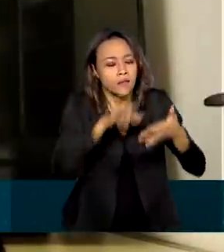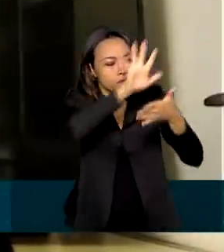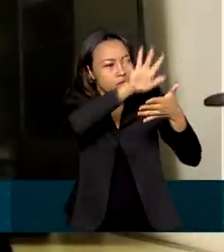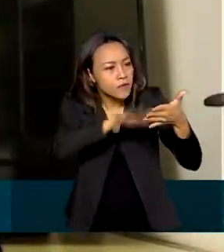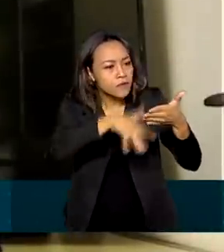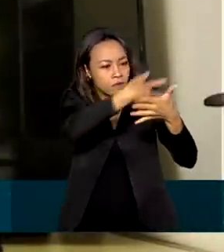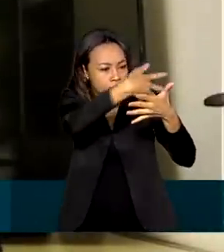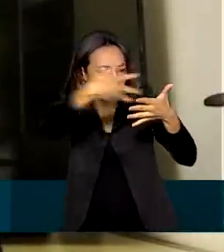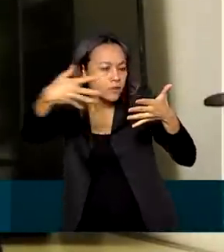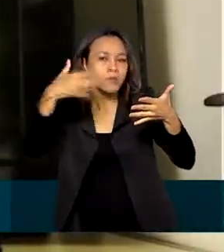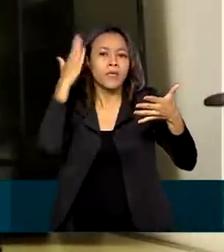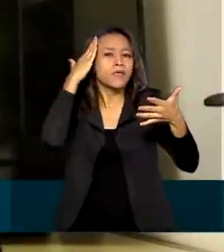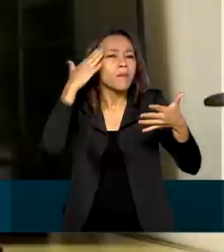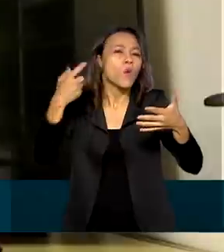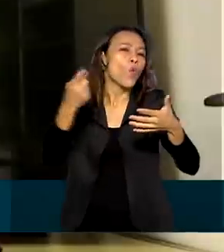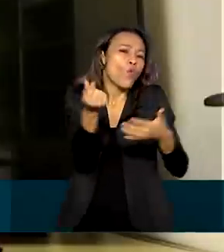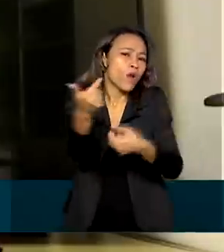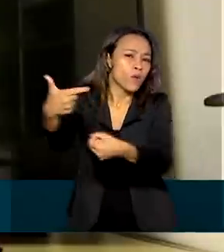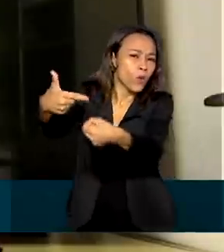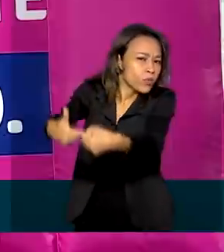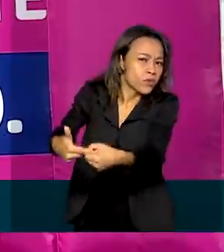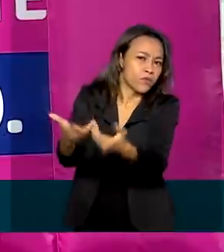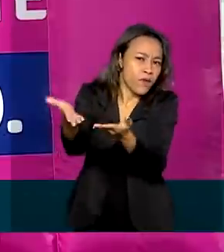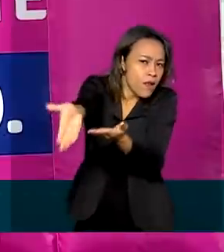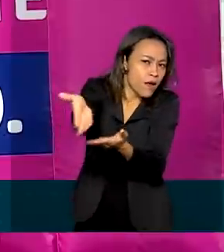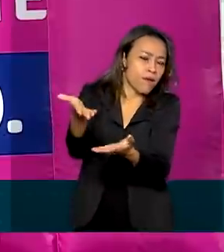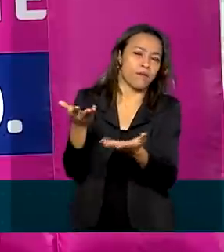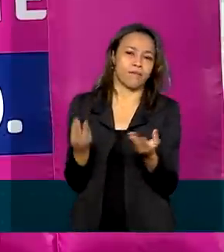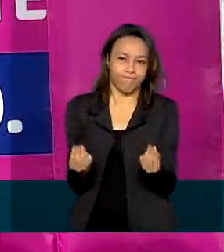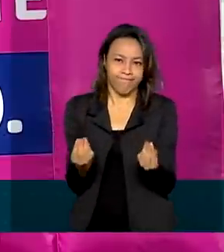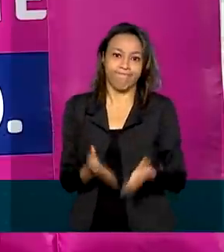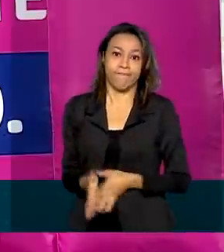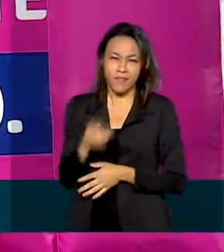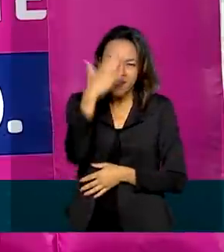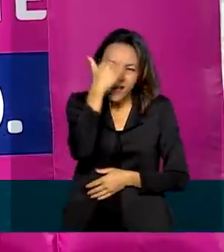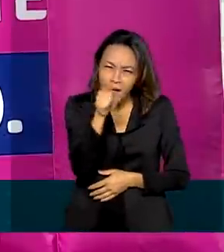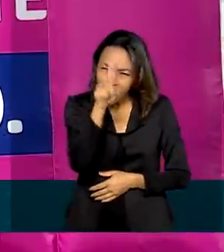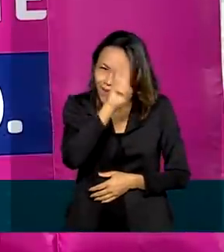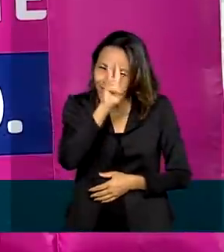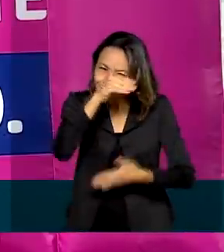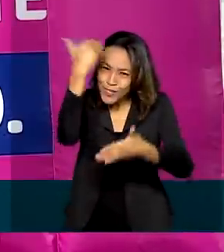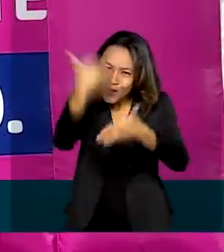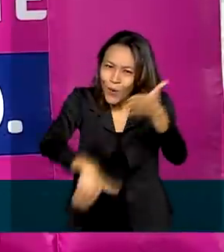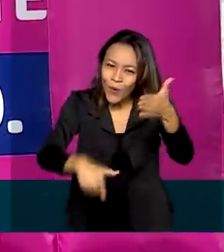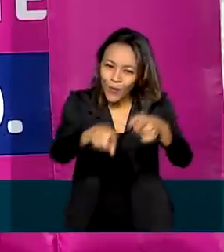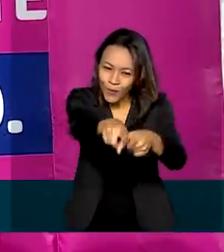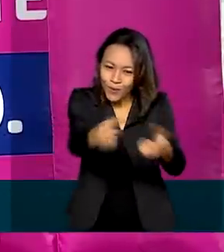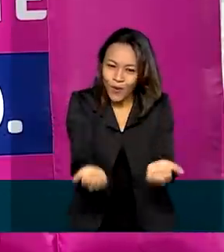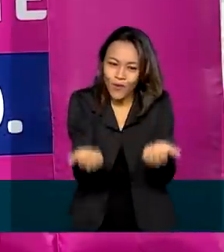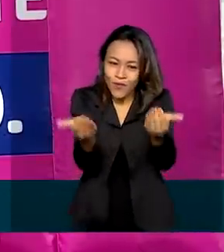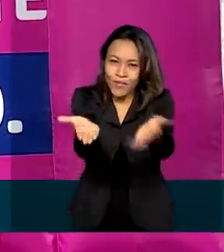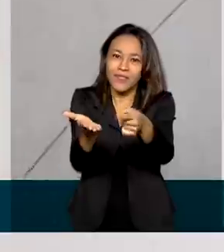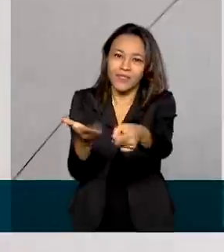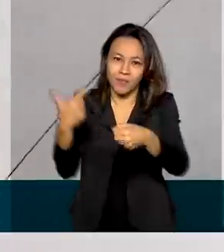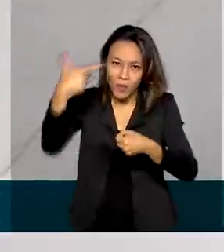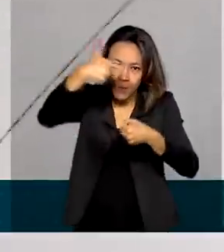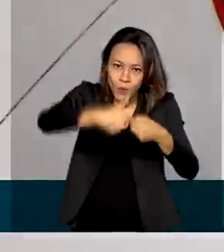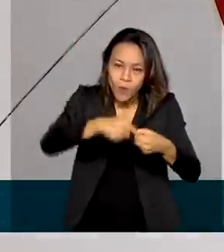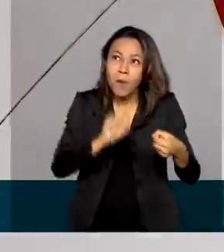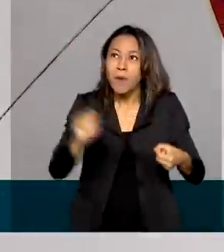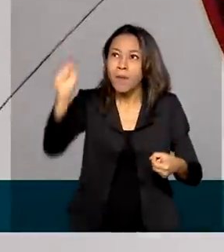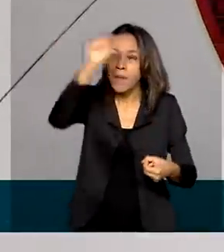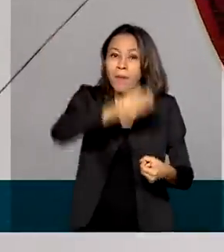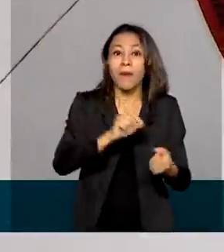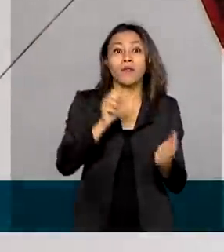publicidade desses preços de combustíveis. E sabe aqueles descontos na gasolina oferecidos pelos postos via